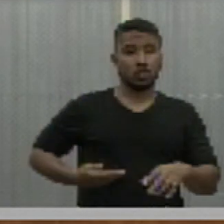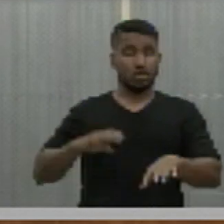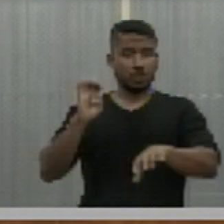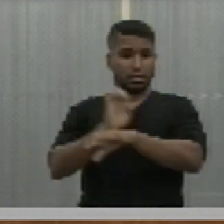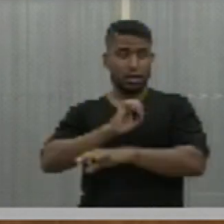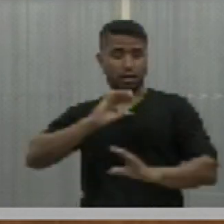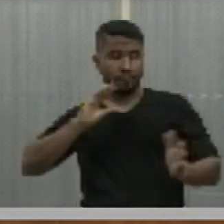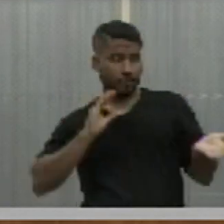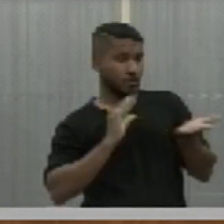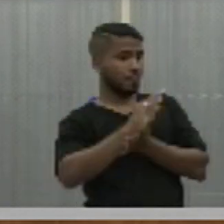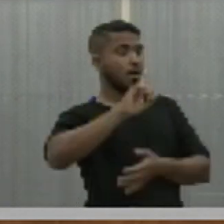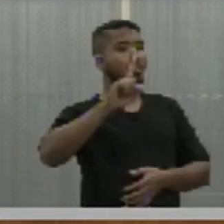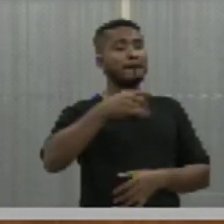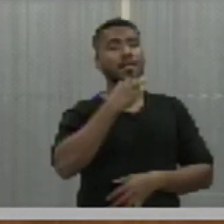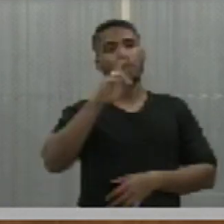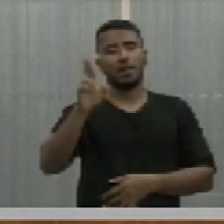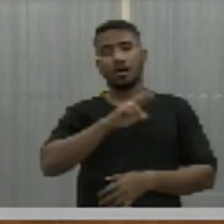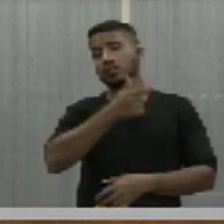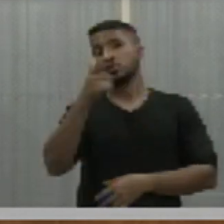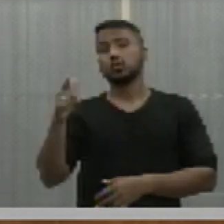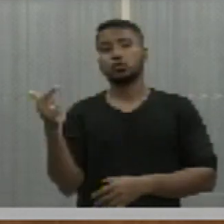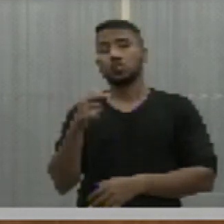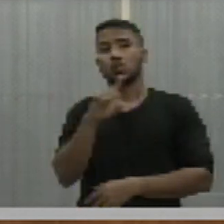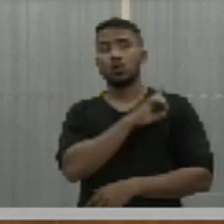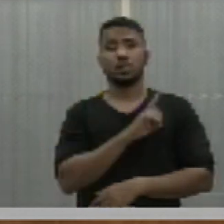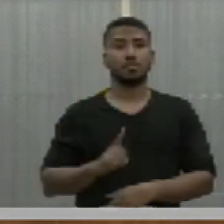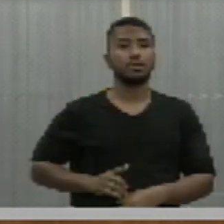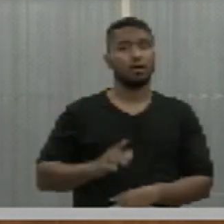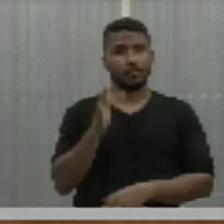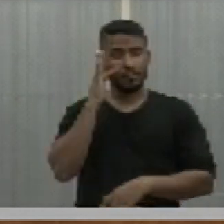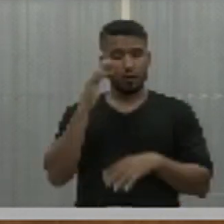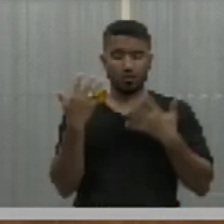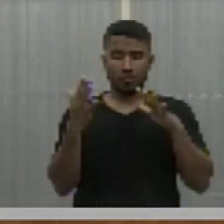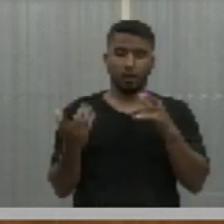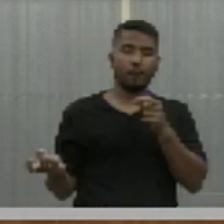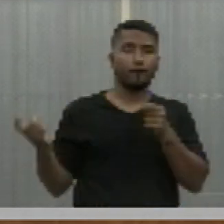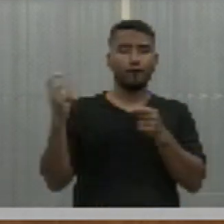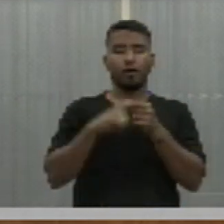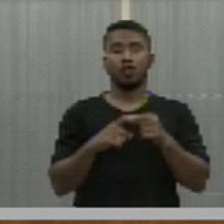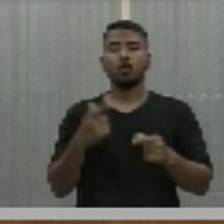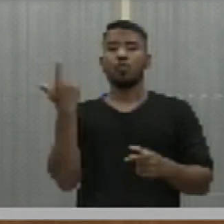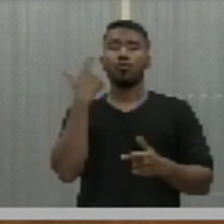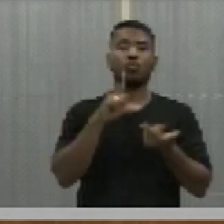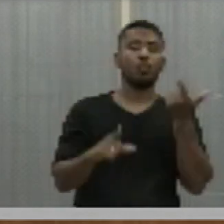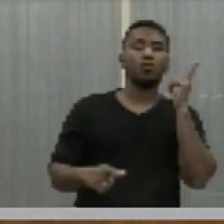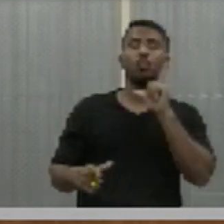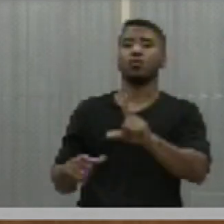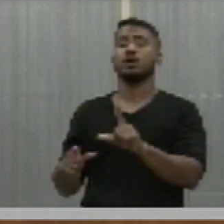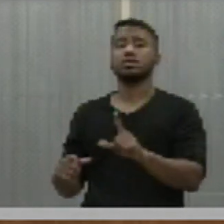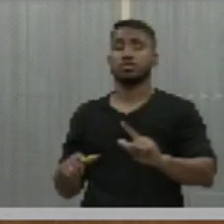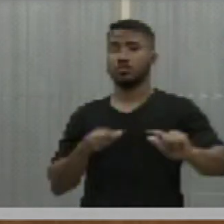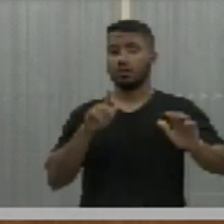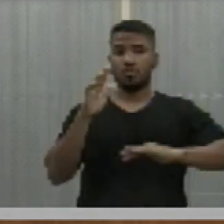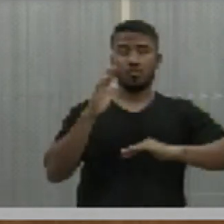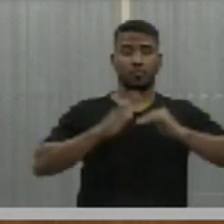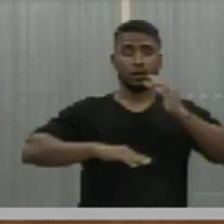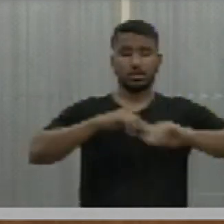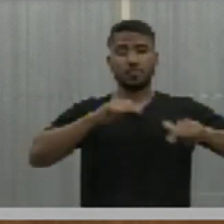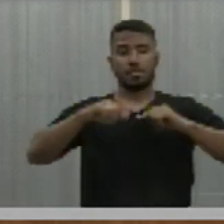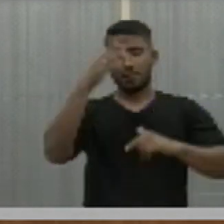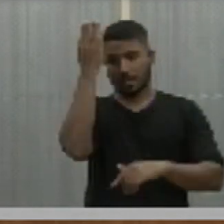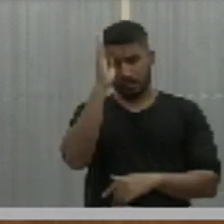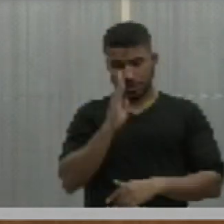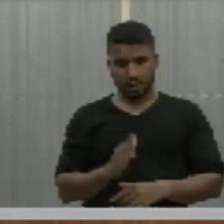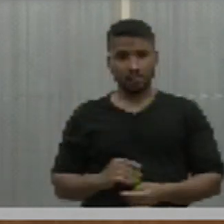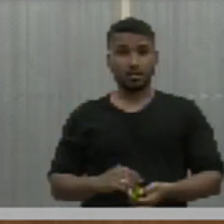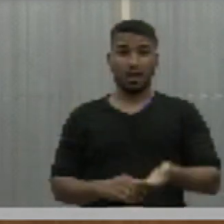O segundo e último orador, senhor deputado Fábio Novo, que comemoreou a retomada de conquistas dos trabalhadores brasileiros